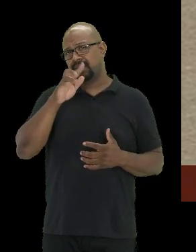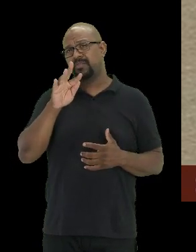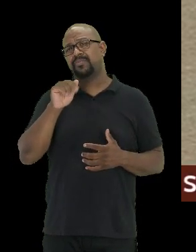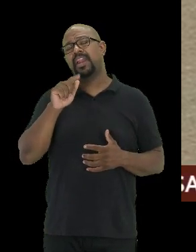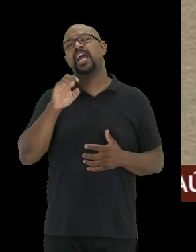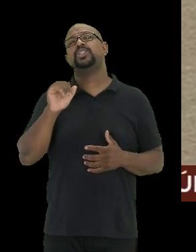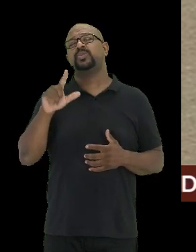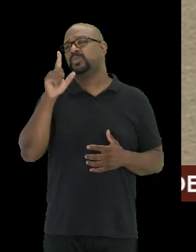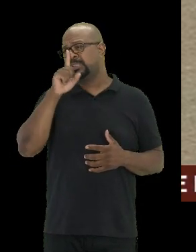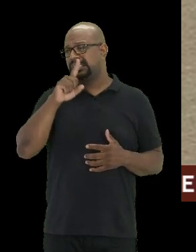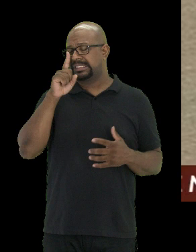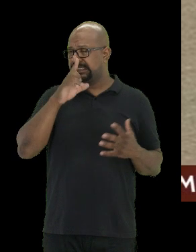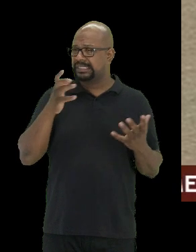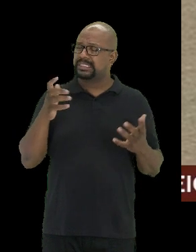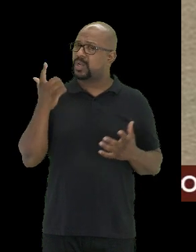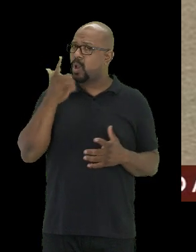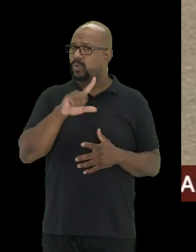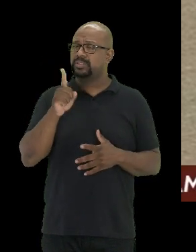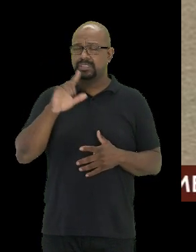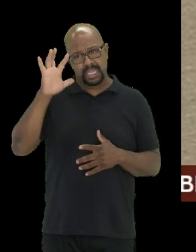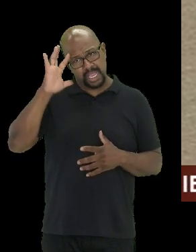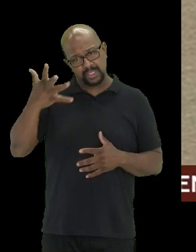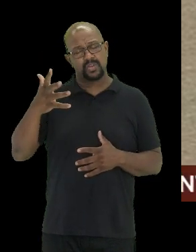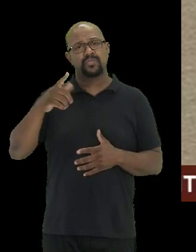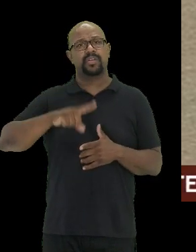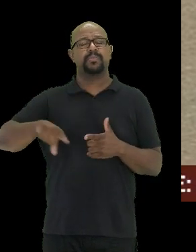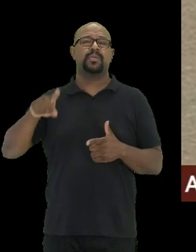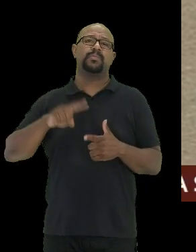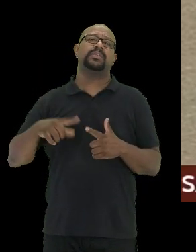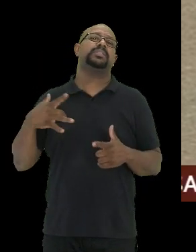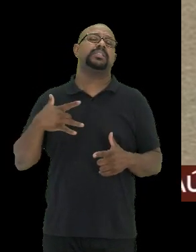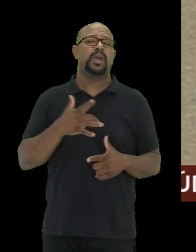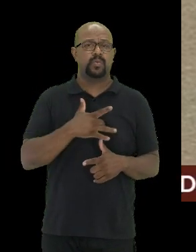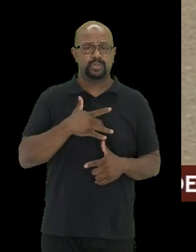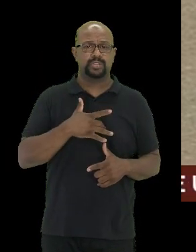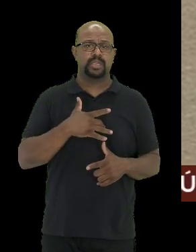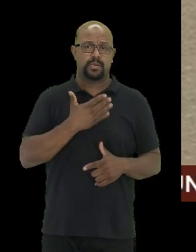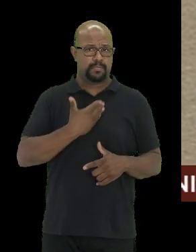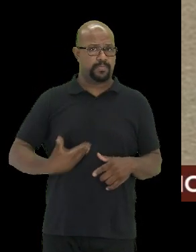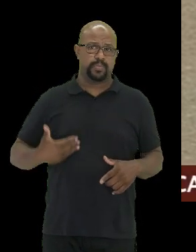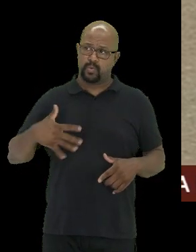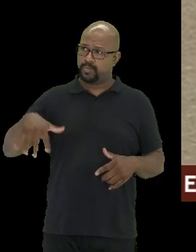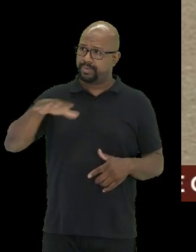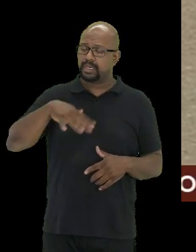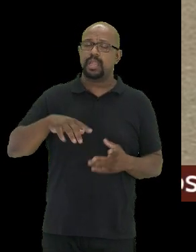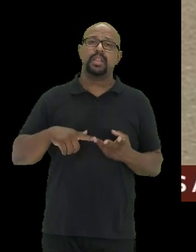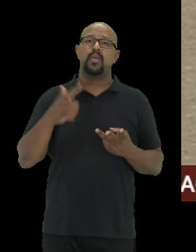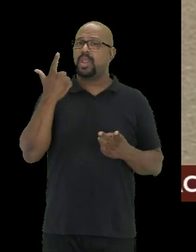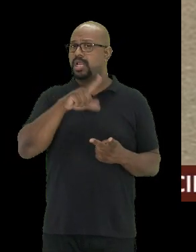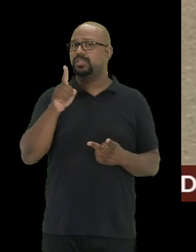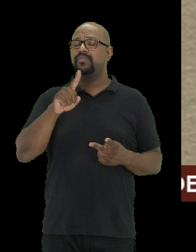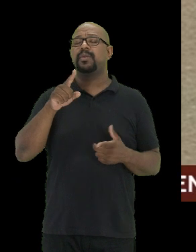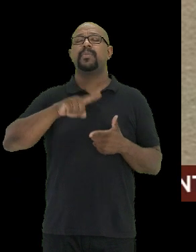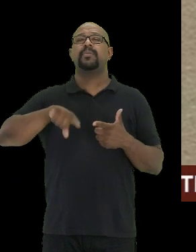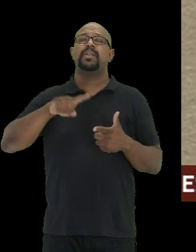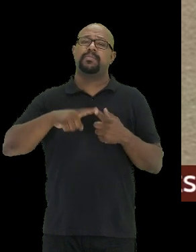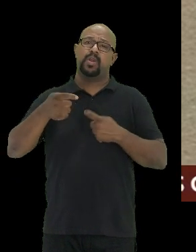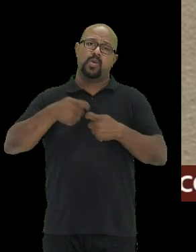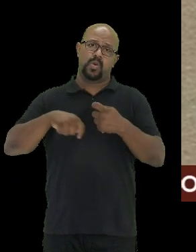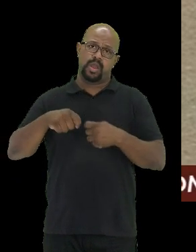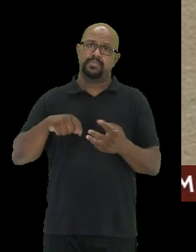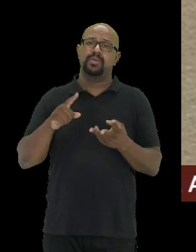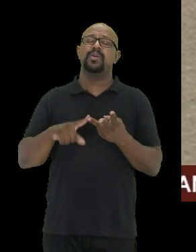situação de não conseguir atender a questões de saúde pública, não conseguir atender a questões econômicas que